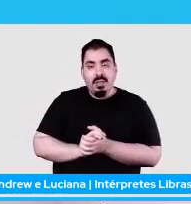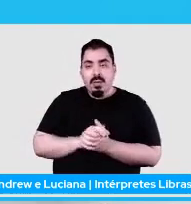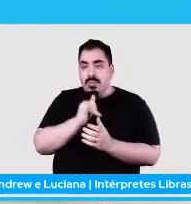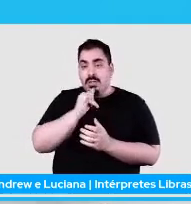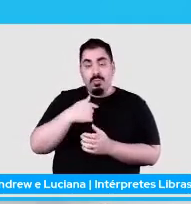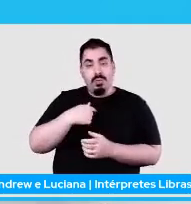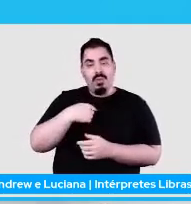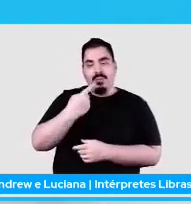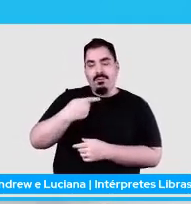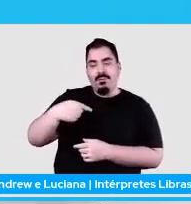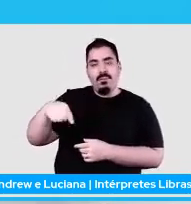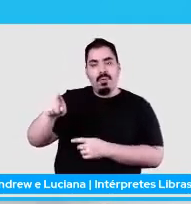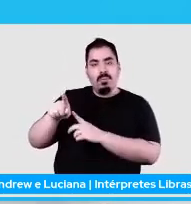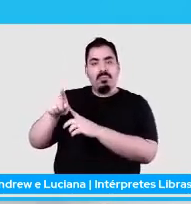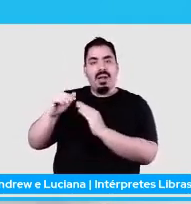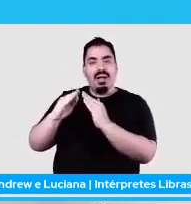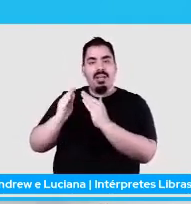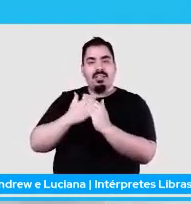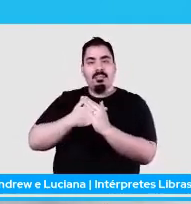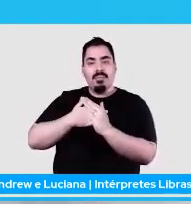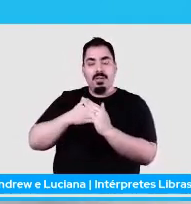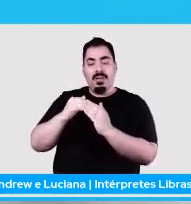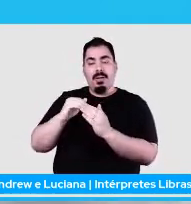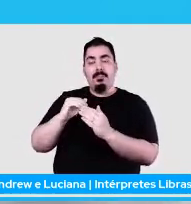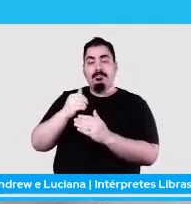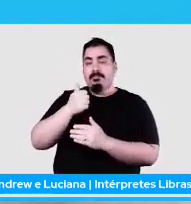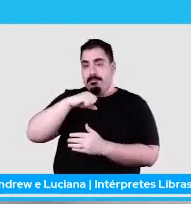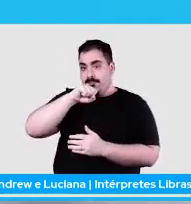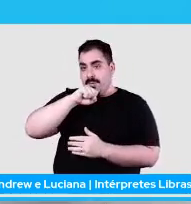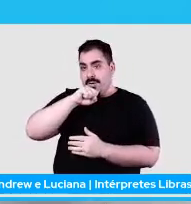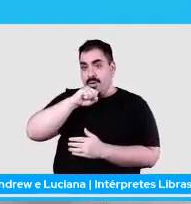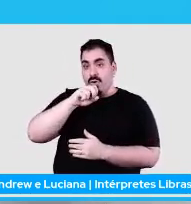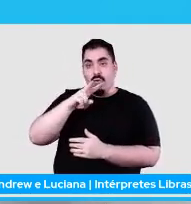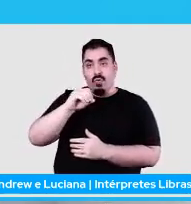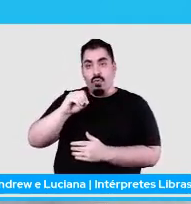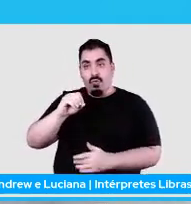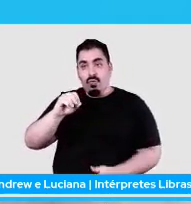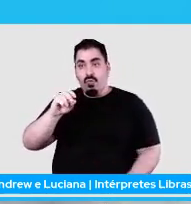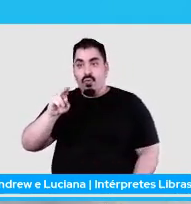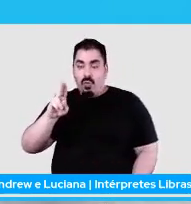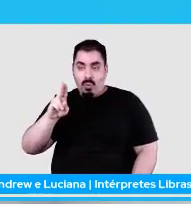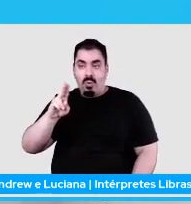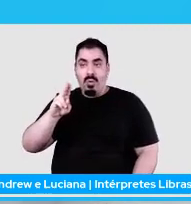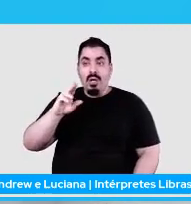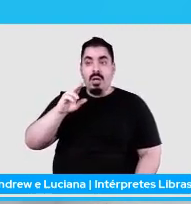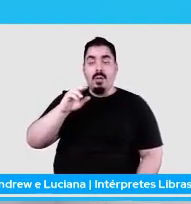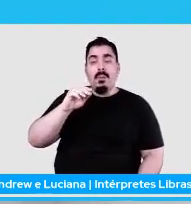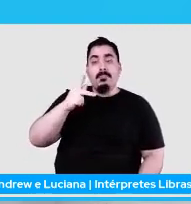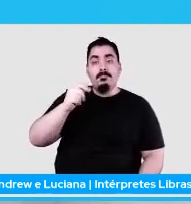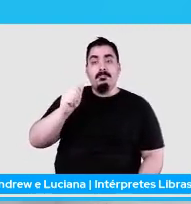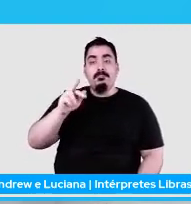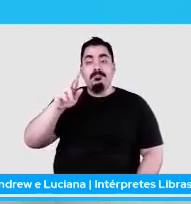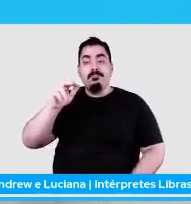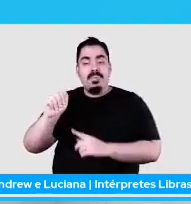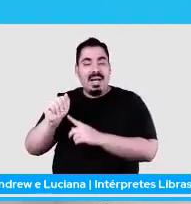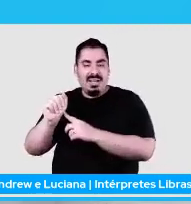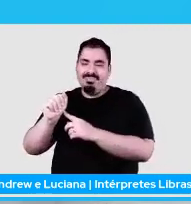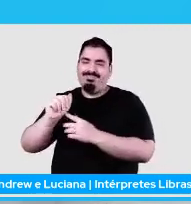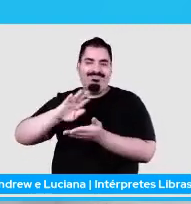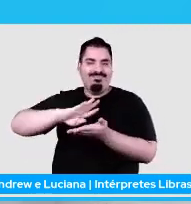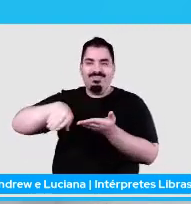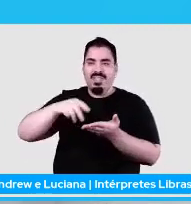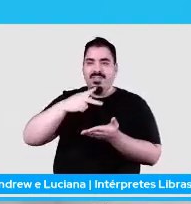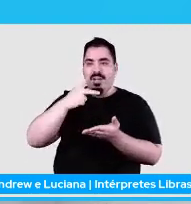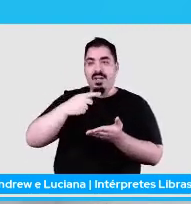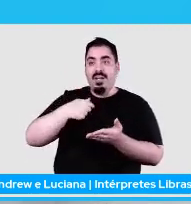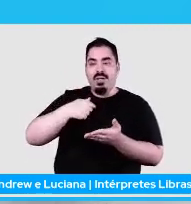final, eu teria a saída, mais ou menos, eu vou ao caso da minha mãe, né? E aí, a gente já ajuda na diminuição do meu